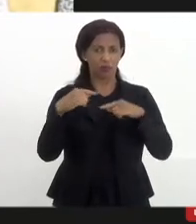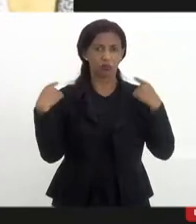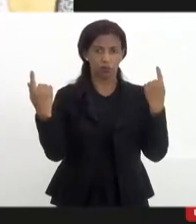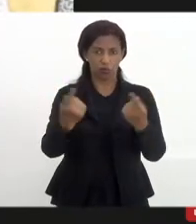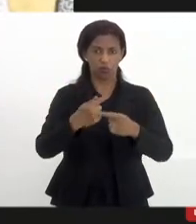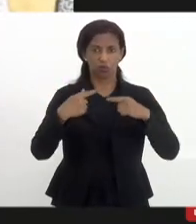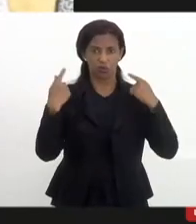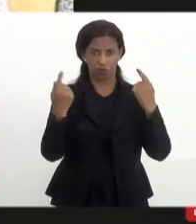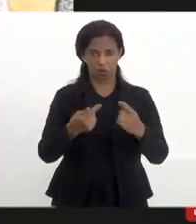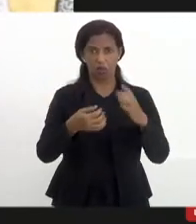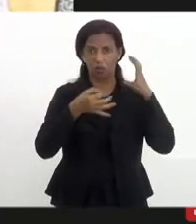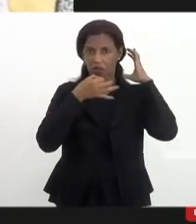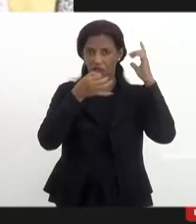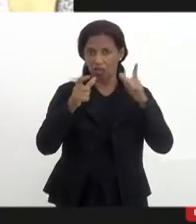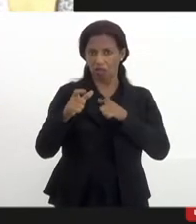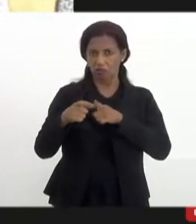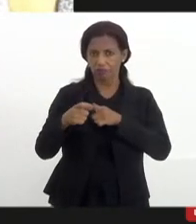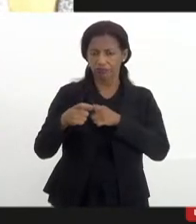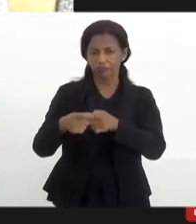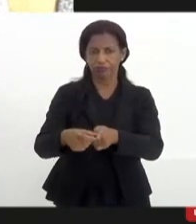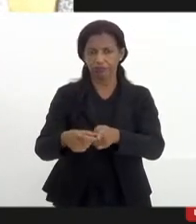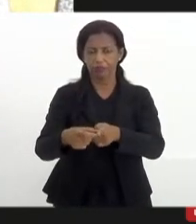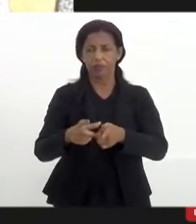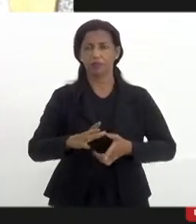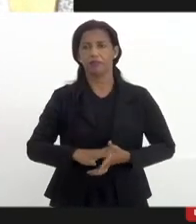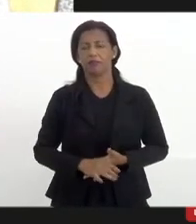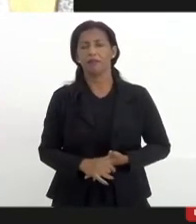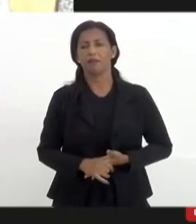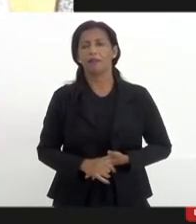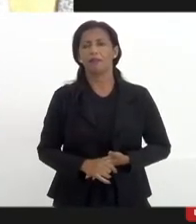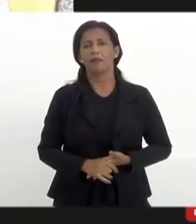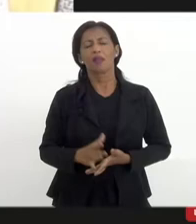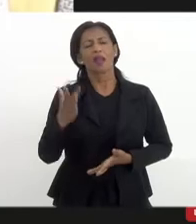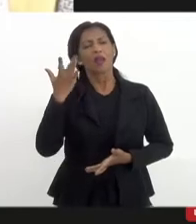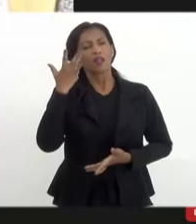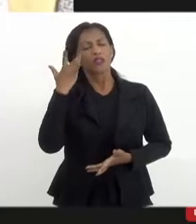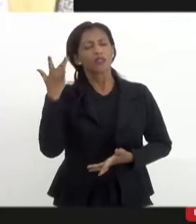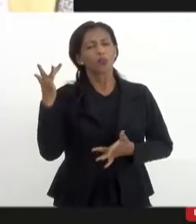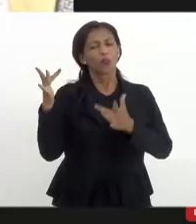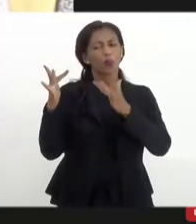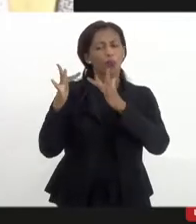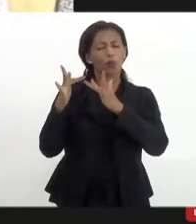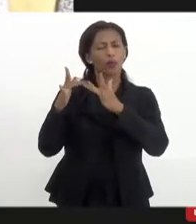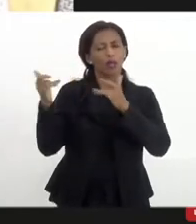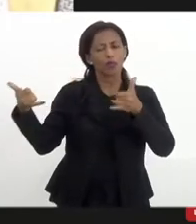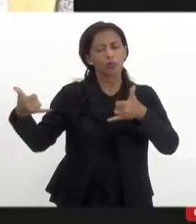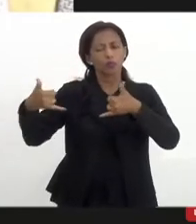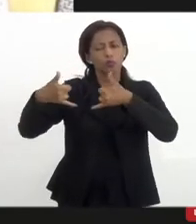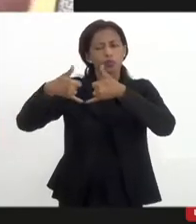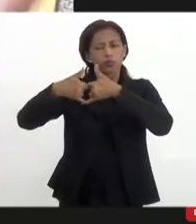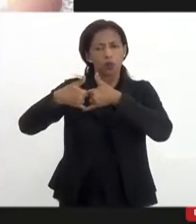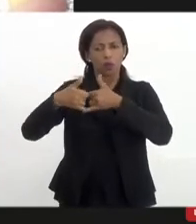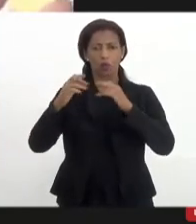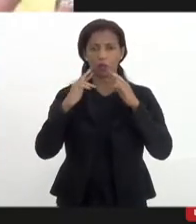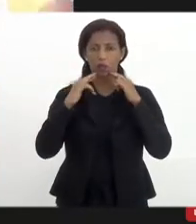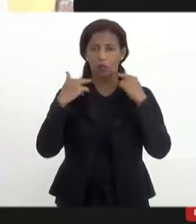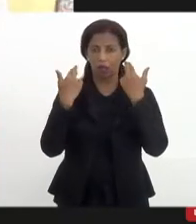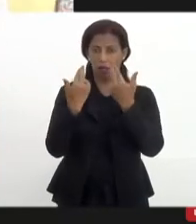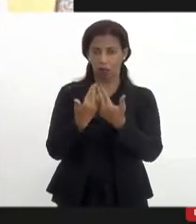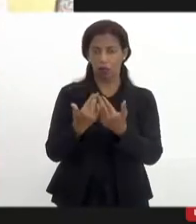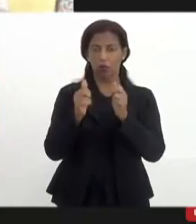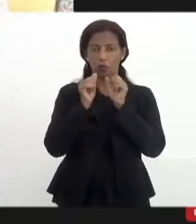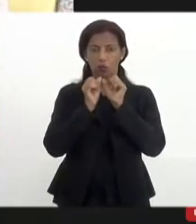das rádios comunitárias, mas vamos ser bem práticos. A gente fez um contato na última reunião que teve com as